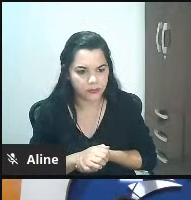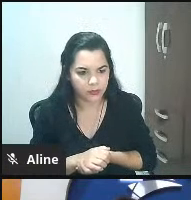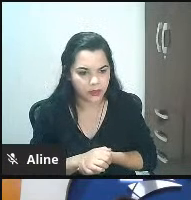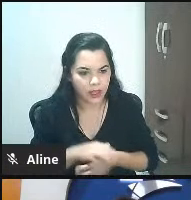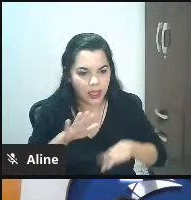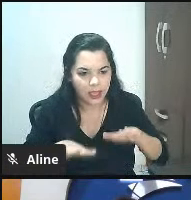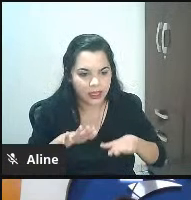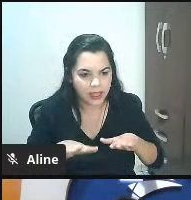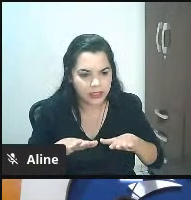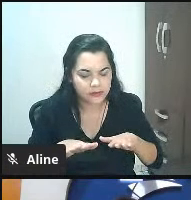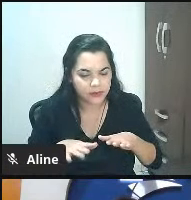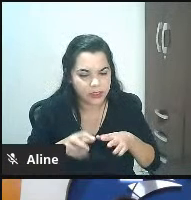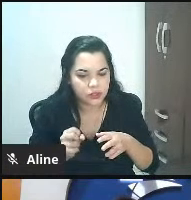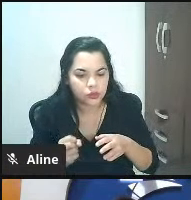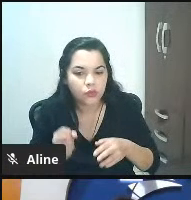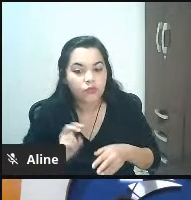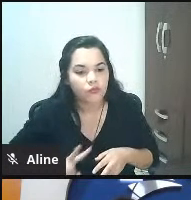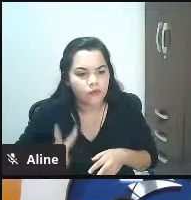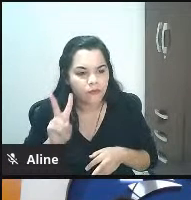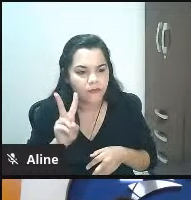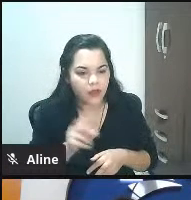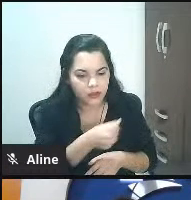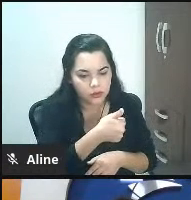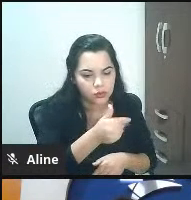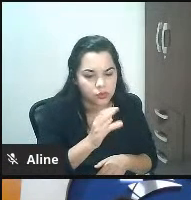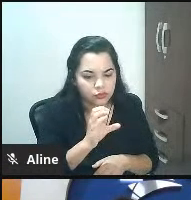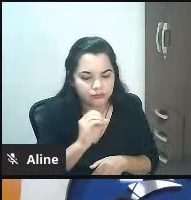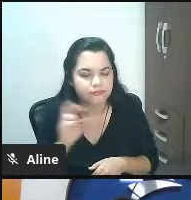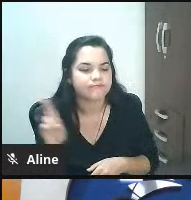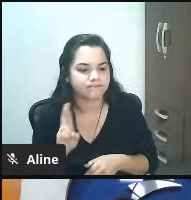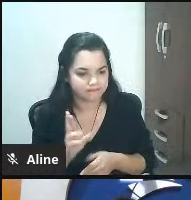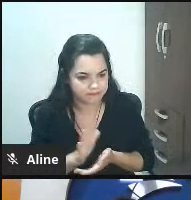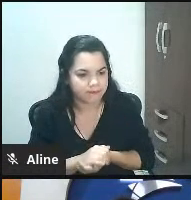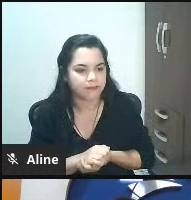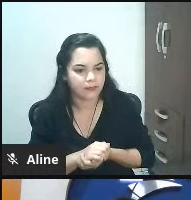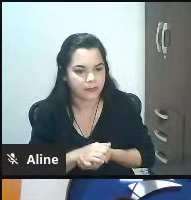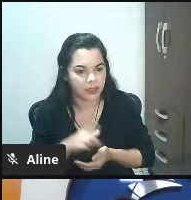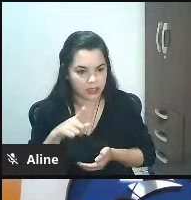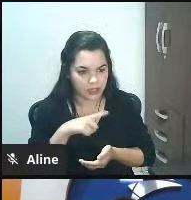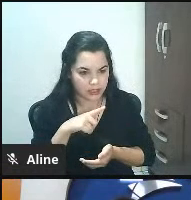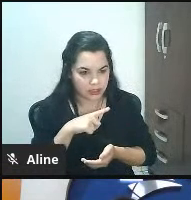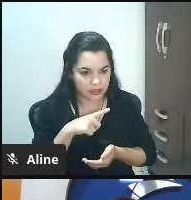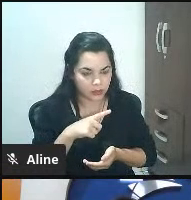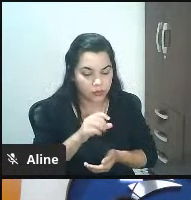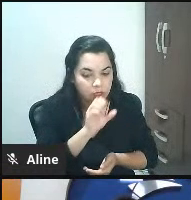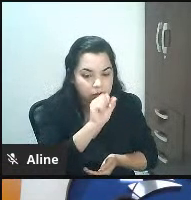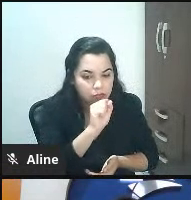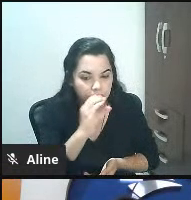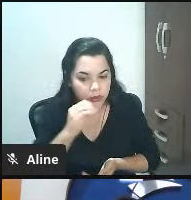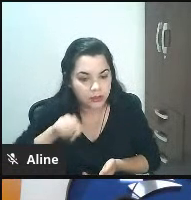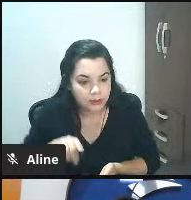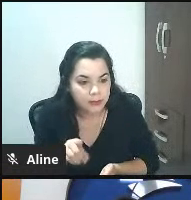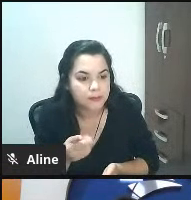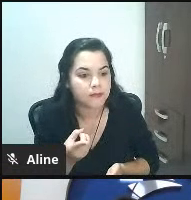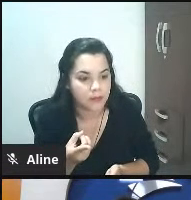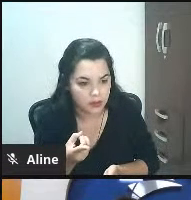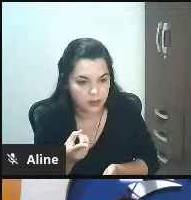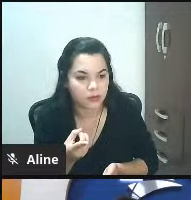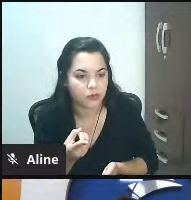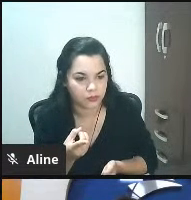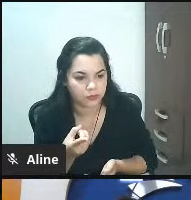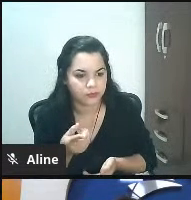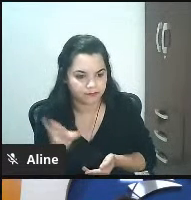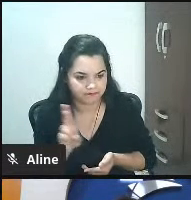100 reais eu falo lindo quer dizer você tem um faturamento previsto aí de 80 mil reais agora quando eu